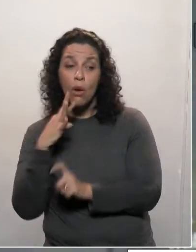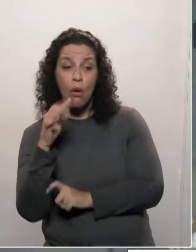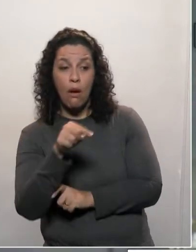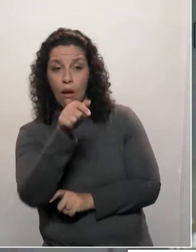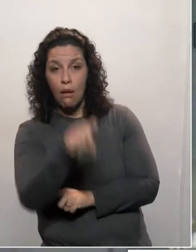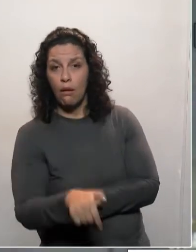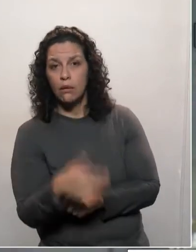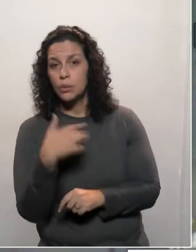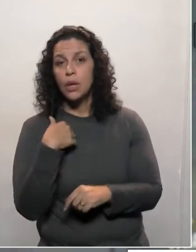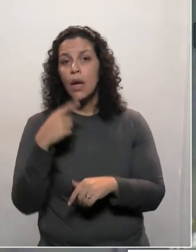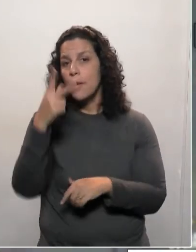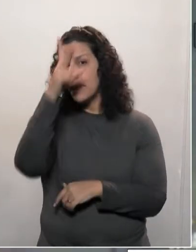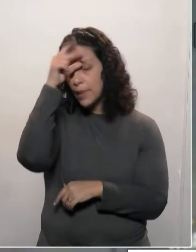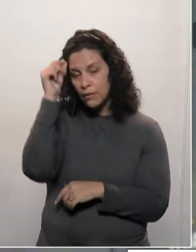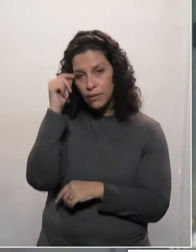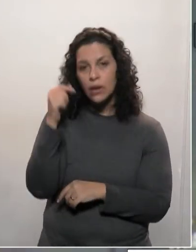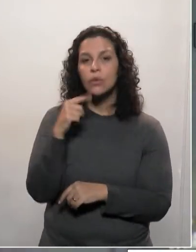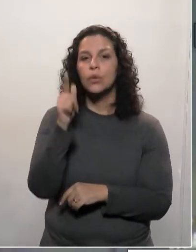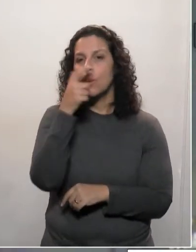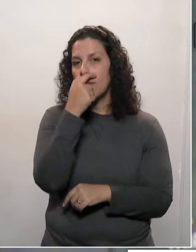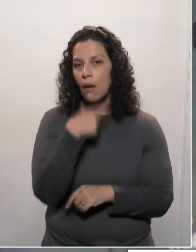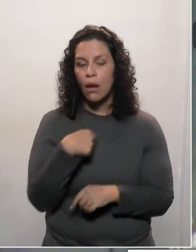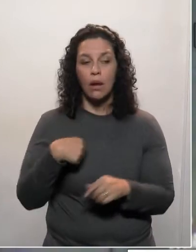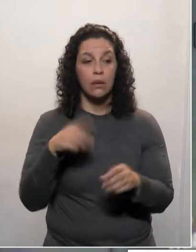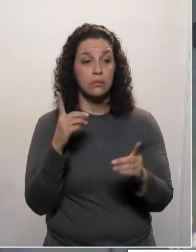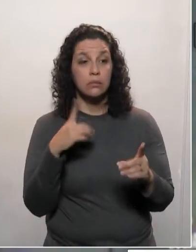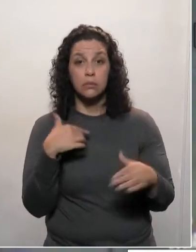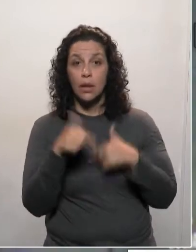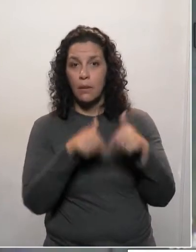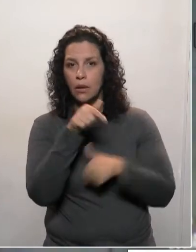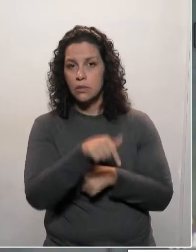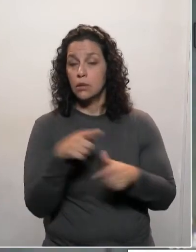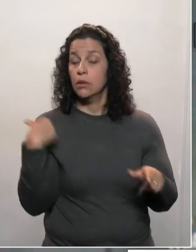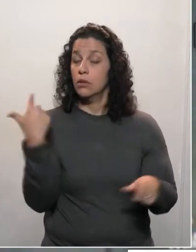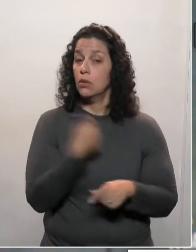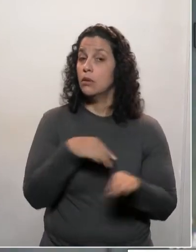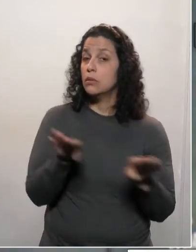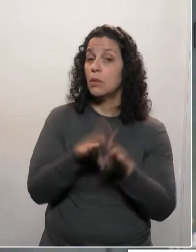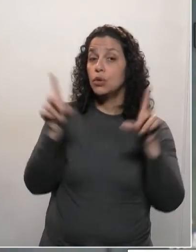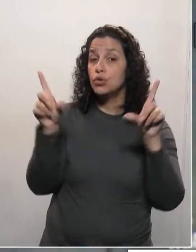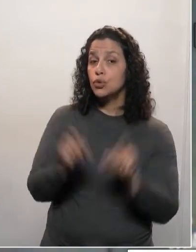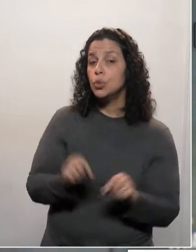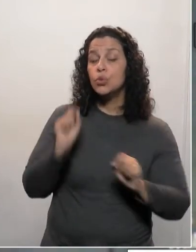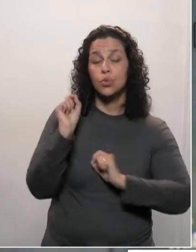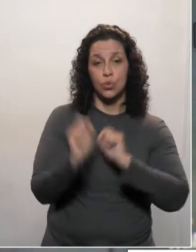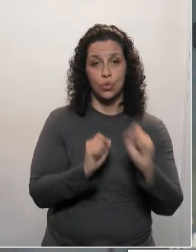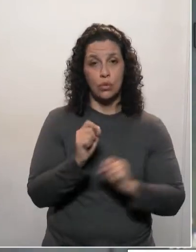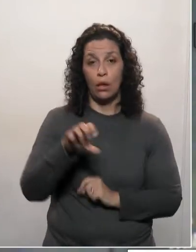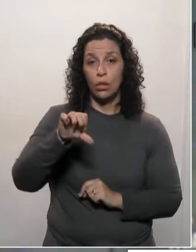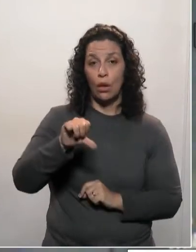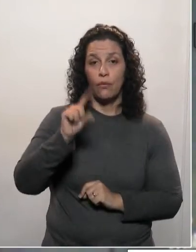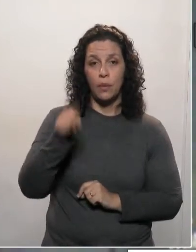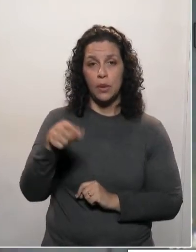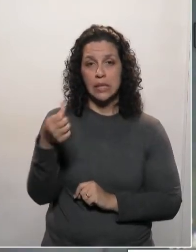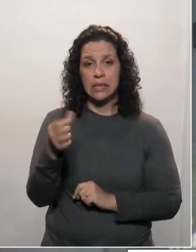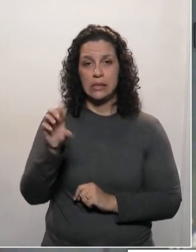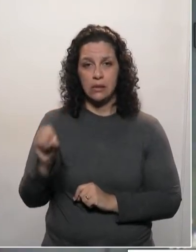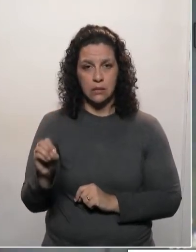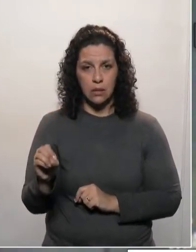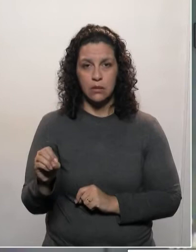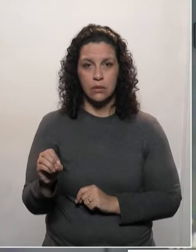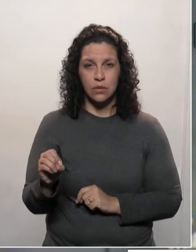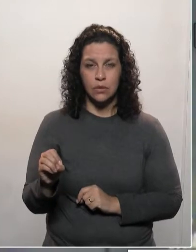estão colocados pelo prefeito Rafael Guerra na situação. Nós tivemos uma redução, senhores deputados, de 9.600, 9